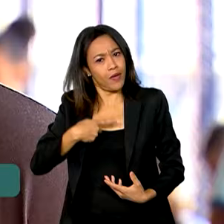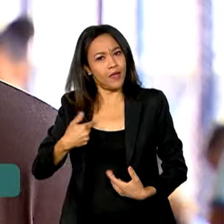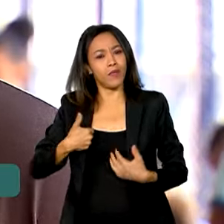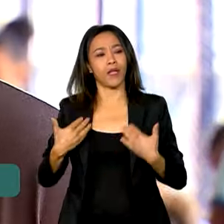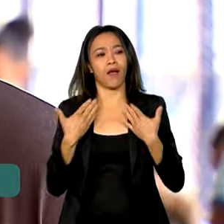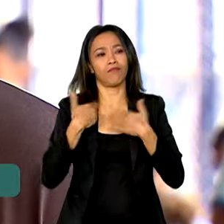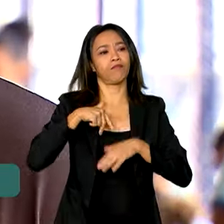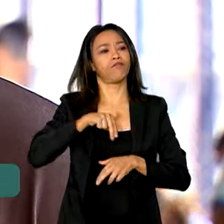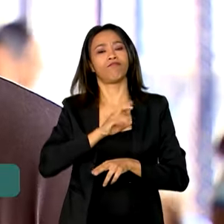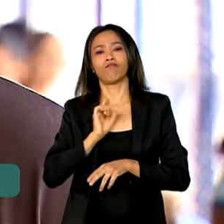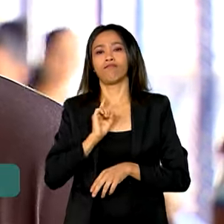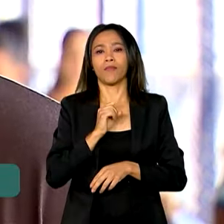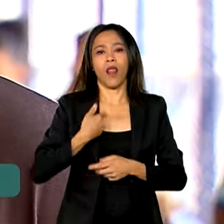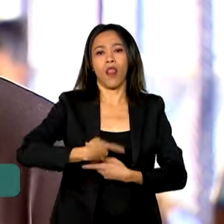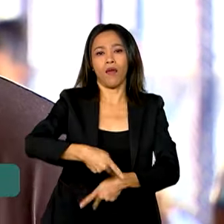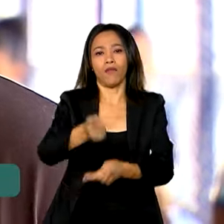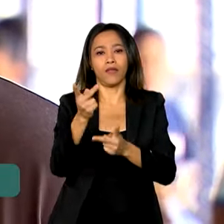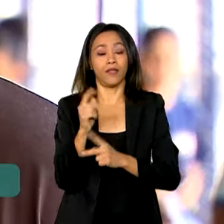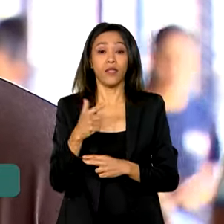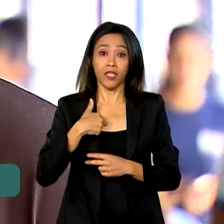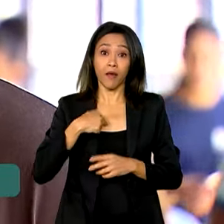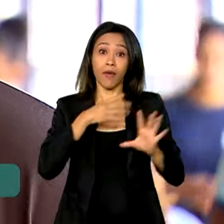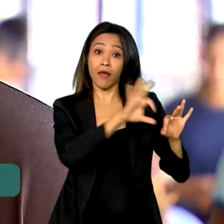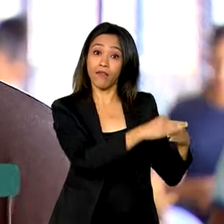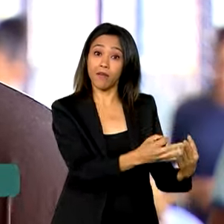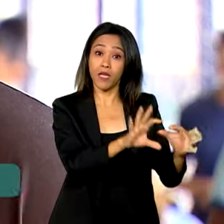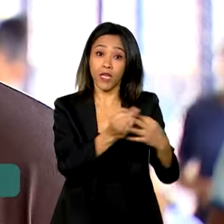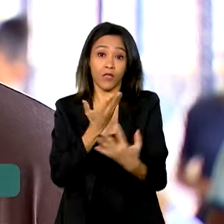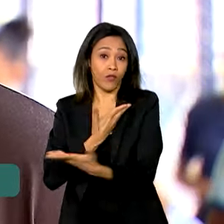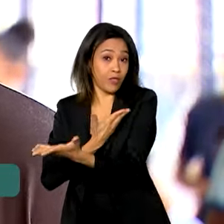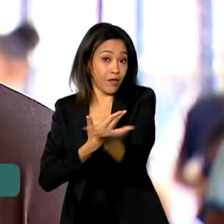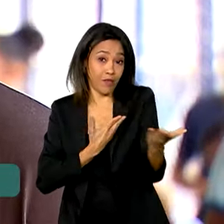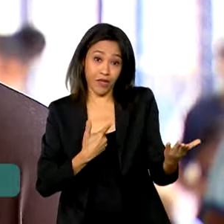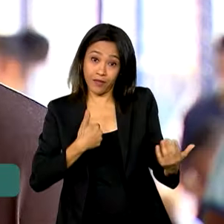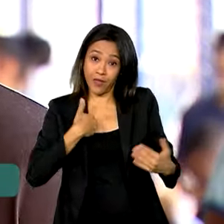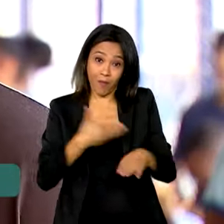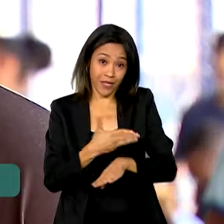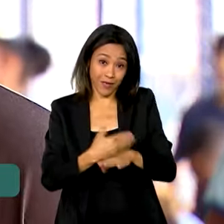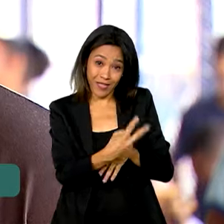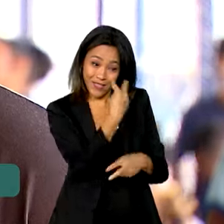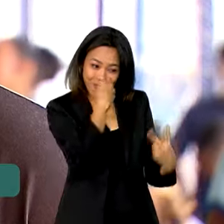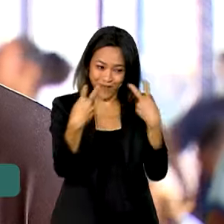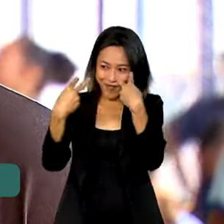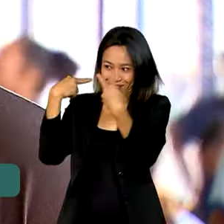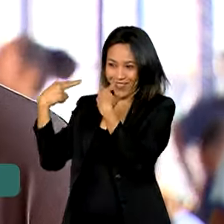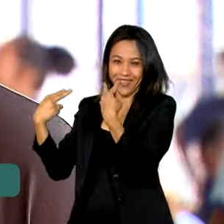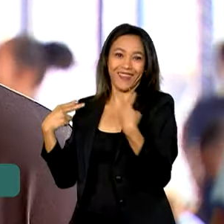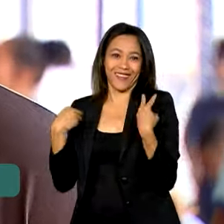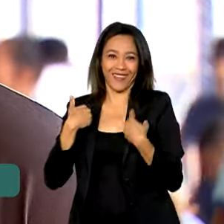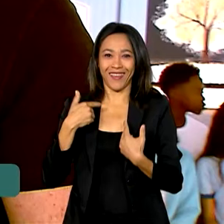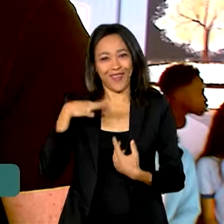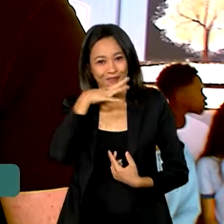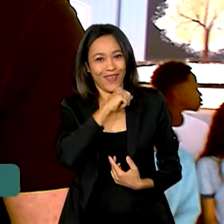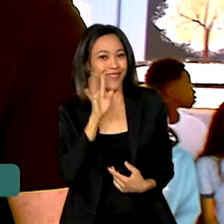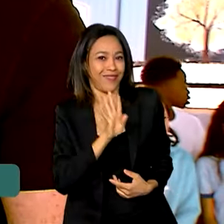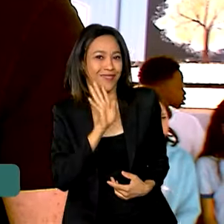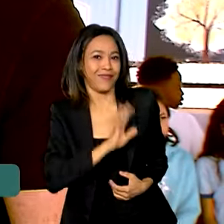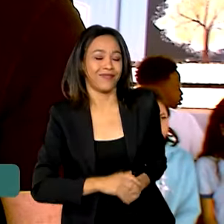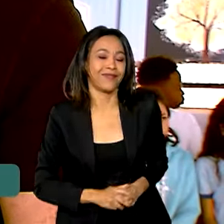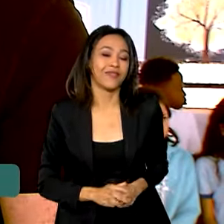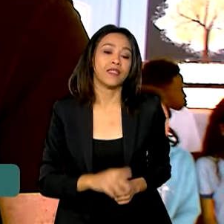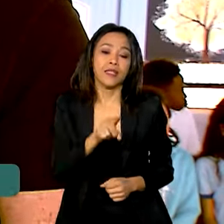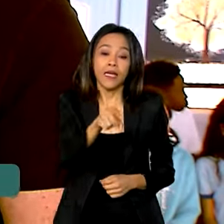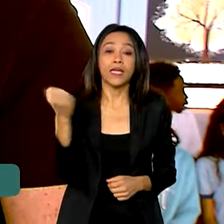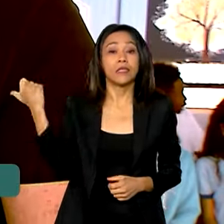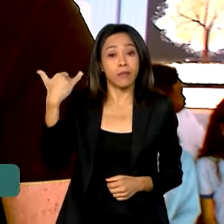desfilando. E eu sinto muito orgulho dos meus parentes, dos meus amigos, de eu estar participando, que eles vão me assistir todos, entendeu? Acho muito legal. A primeira